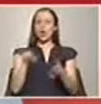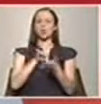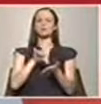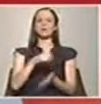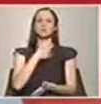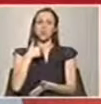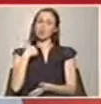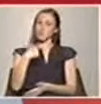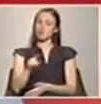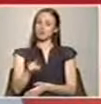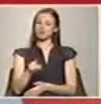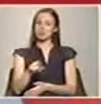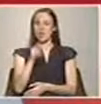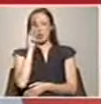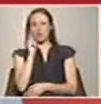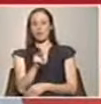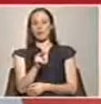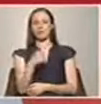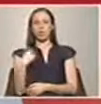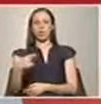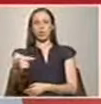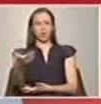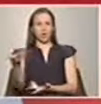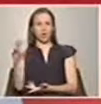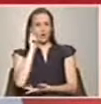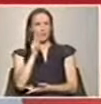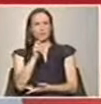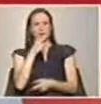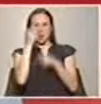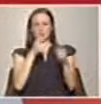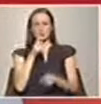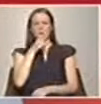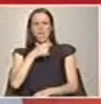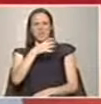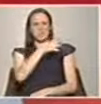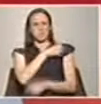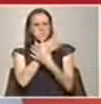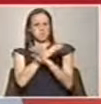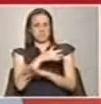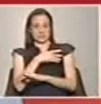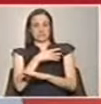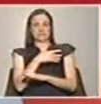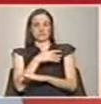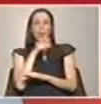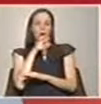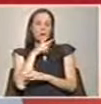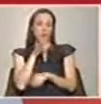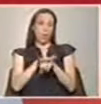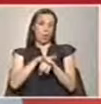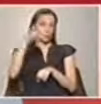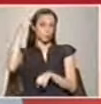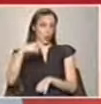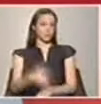e vemos até no nosso dia a dia pessoas com queimaduras bastante feias provocadas pelo sol.